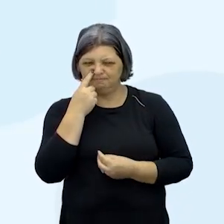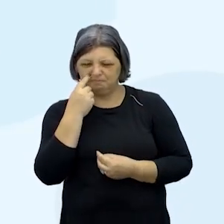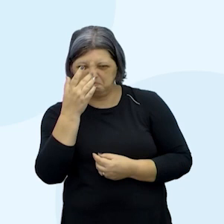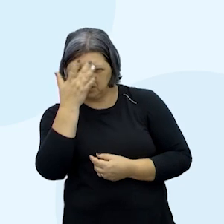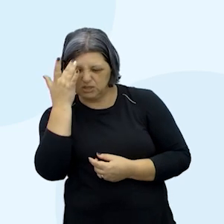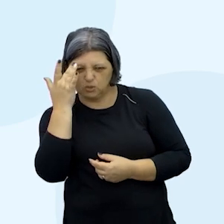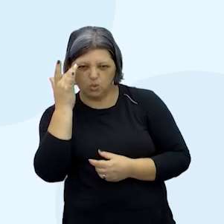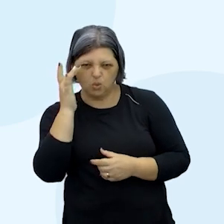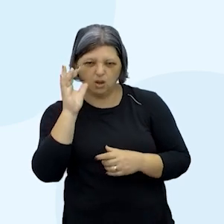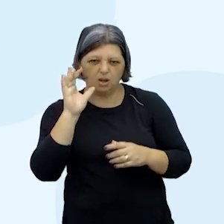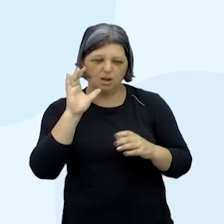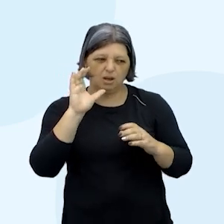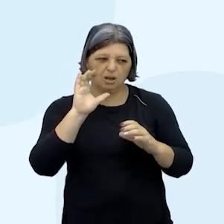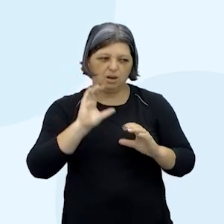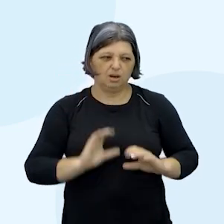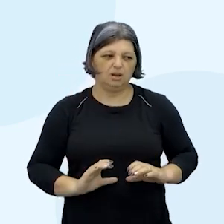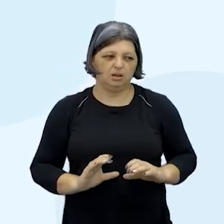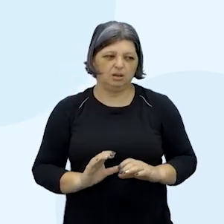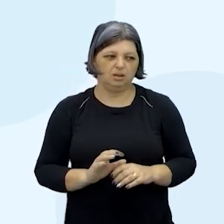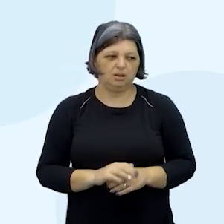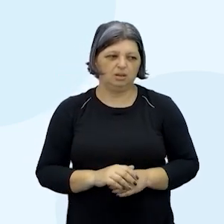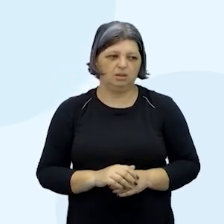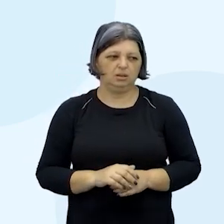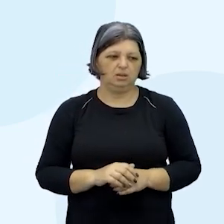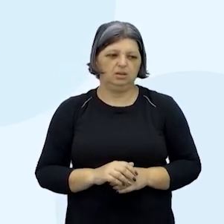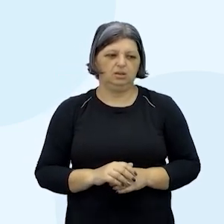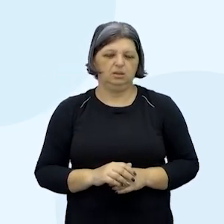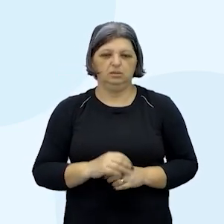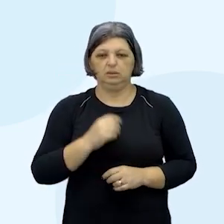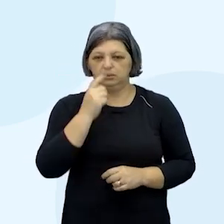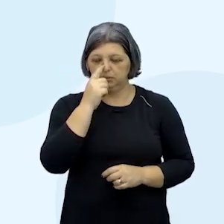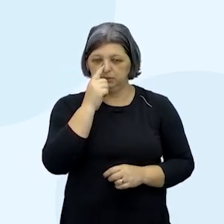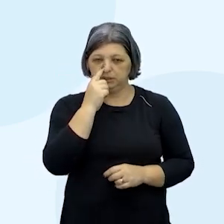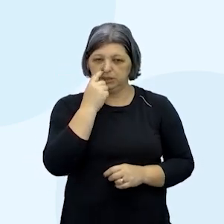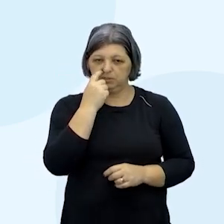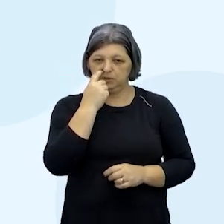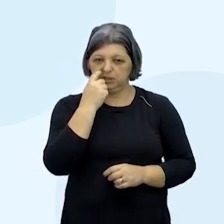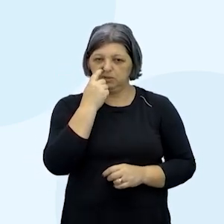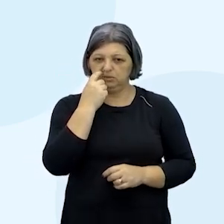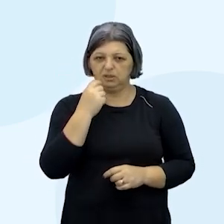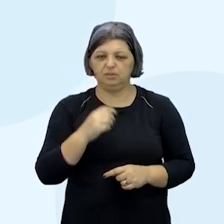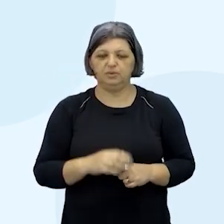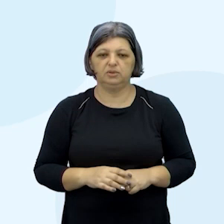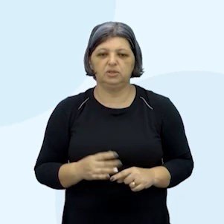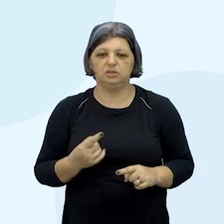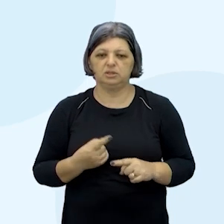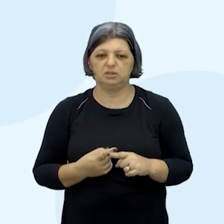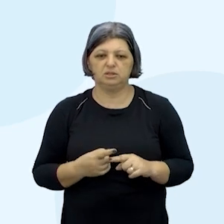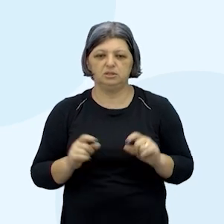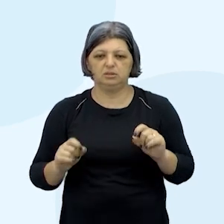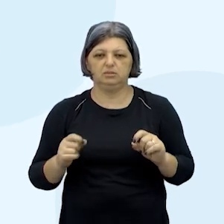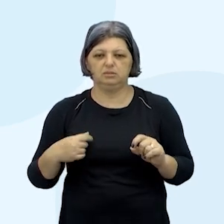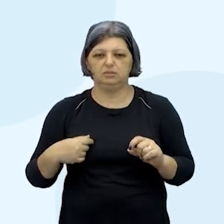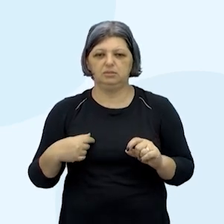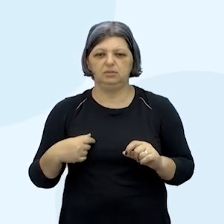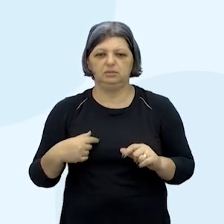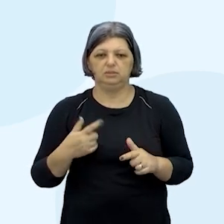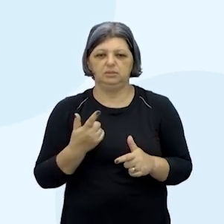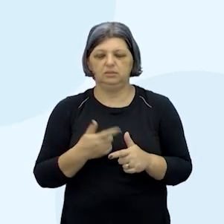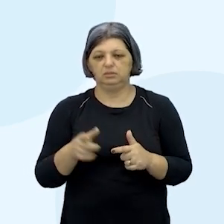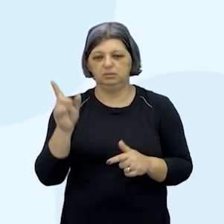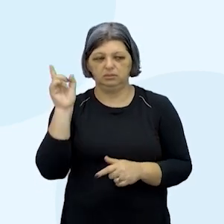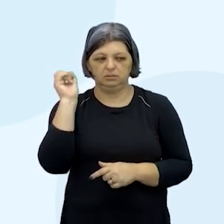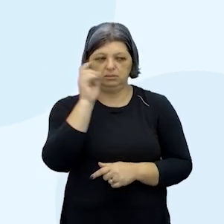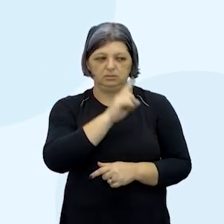os ciúmes dele e a acusação que ele faz da própria esposa é porque esse é complicado ele é complicado é uma